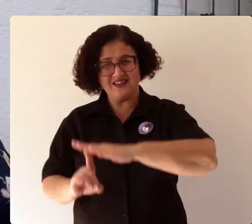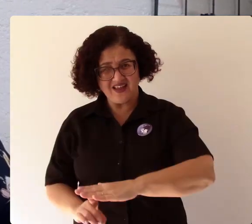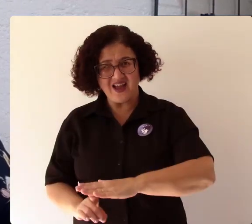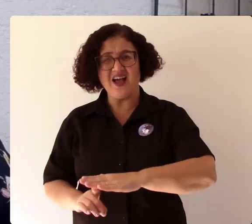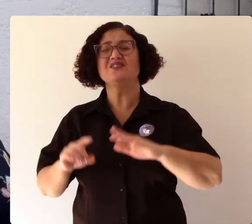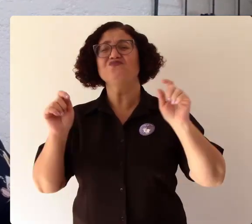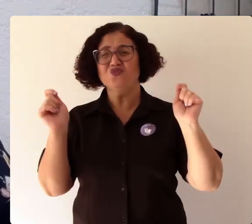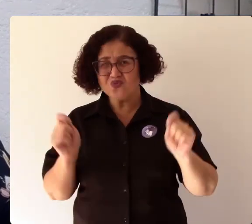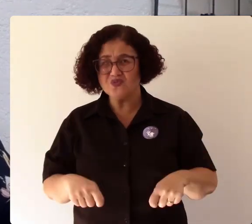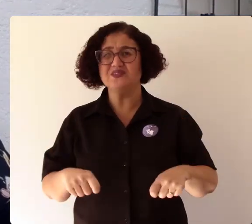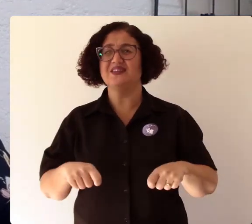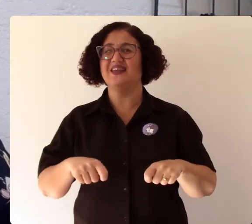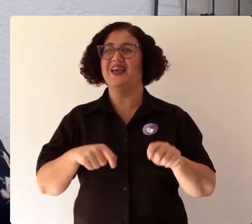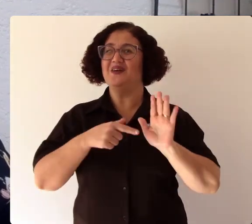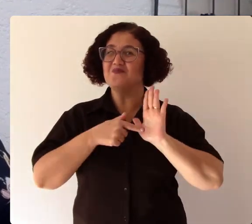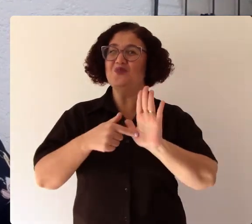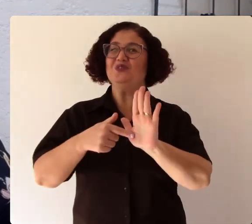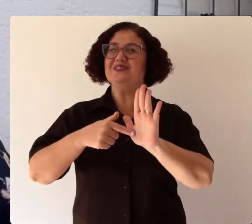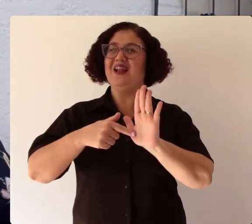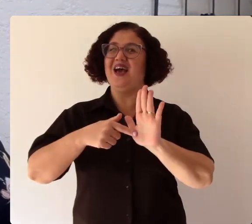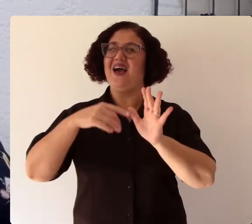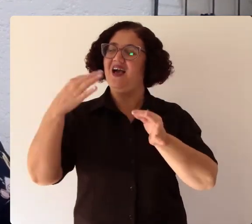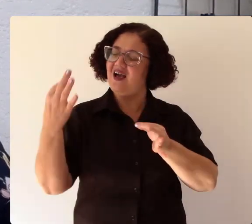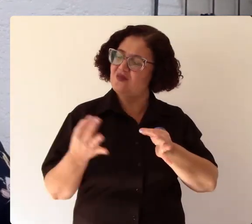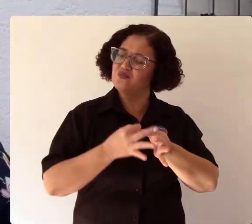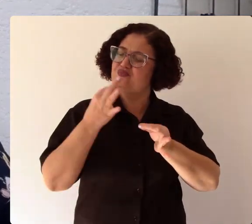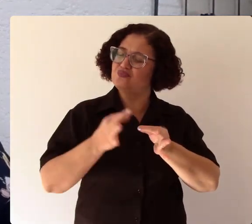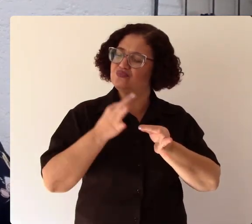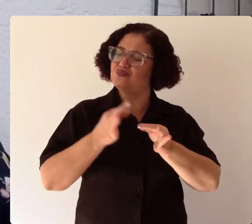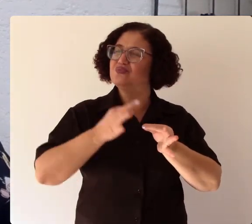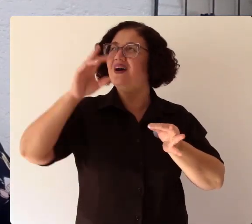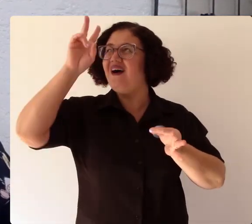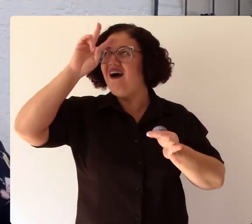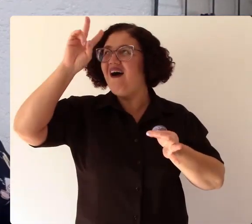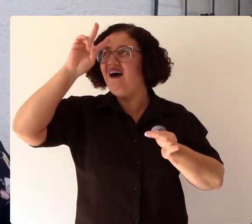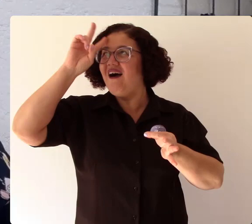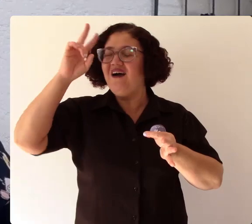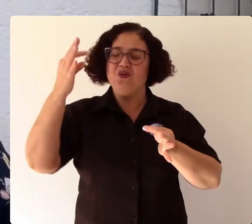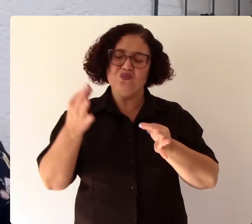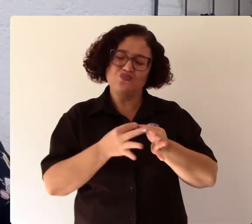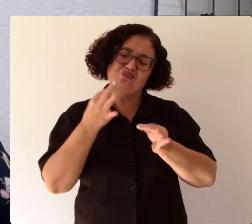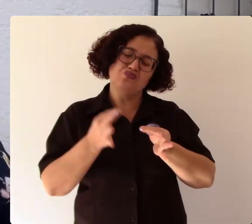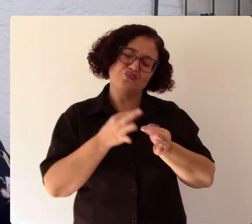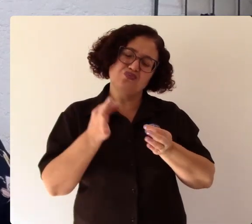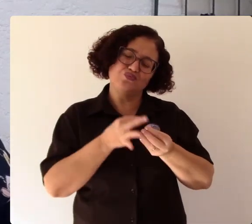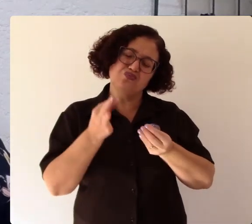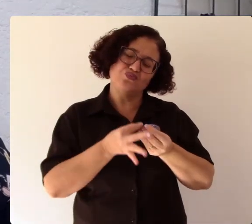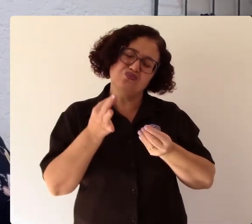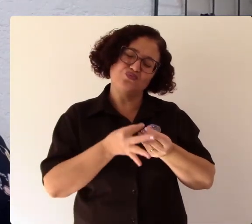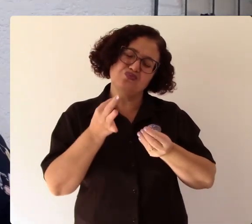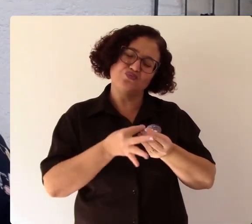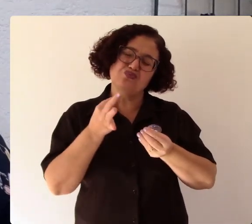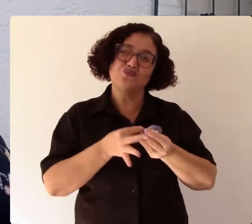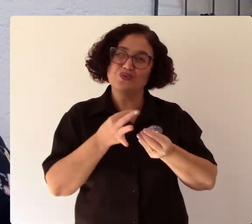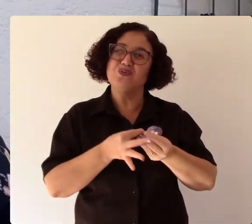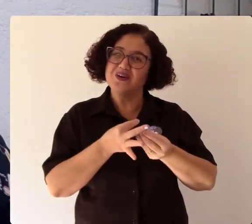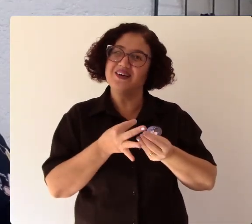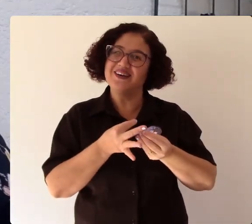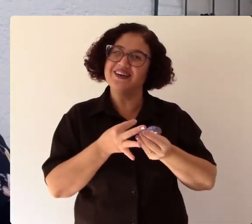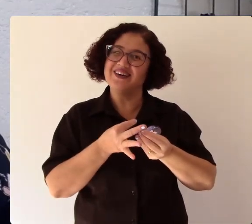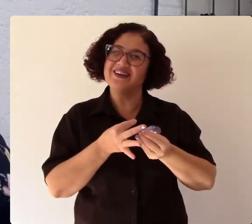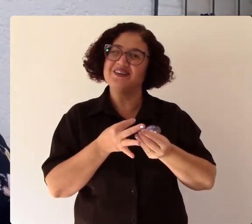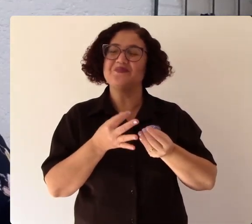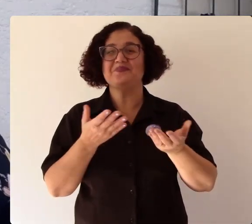do belíssimo manto da apresentação e